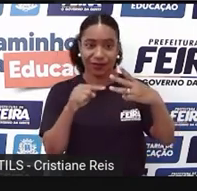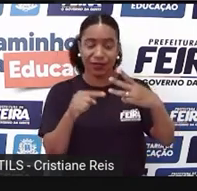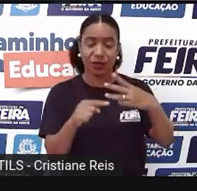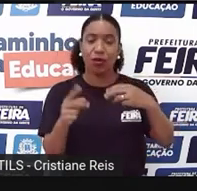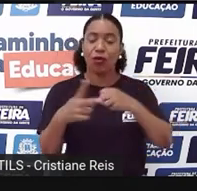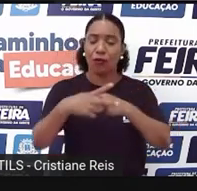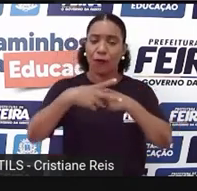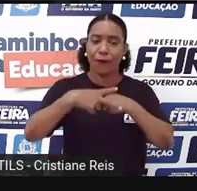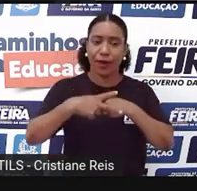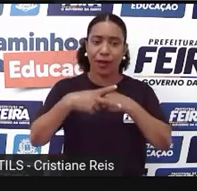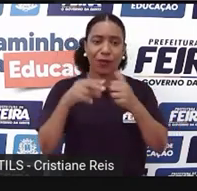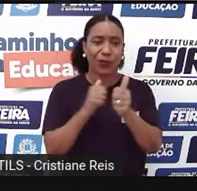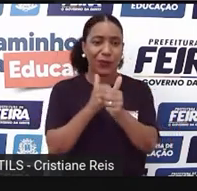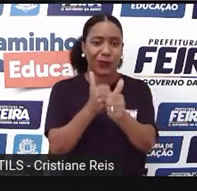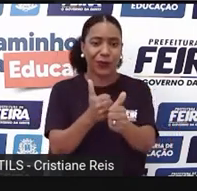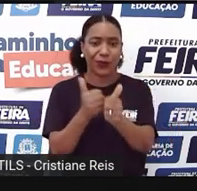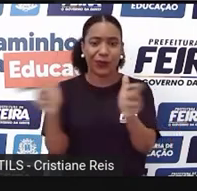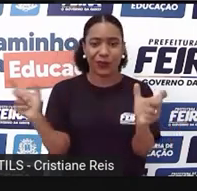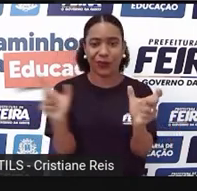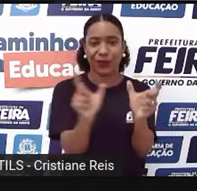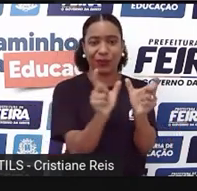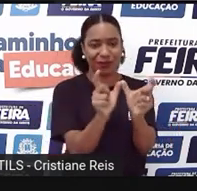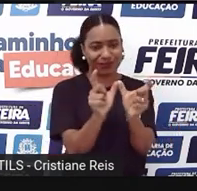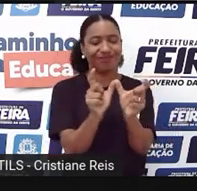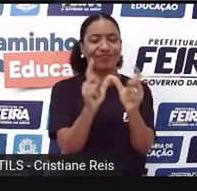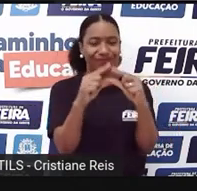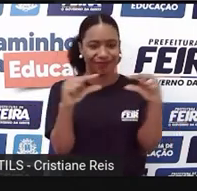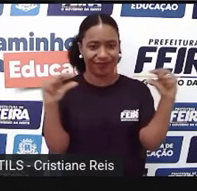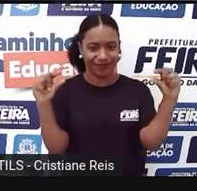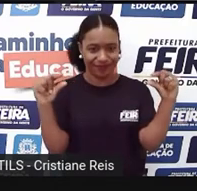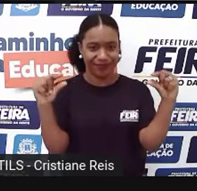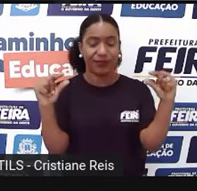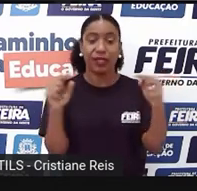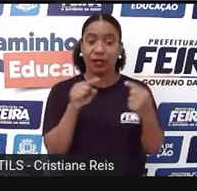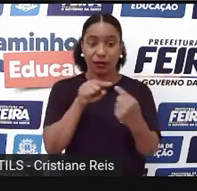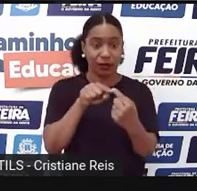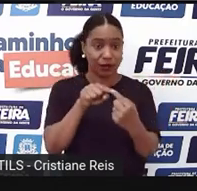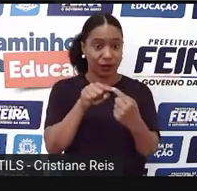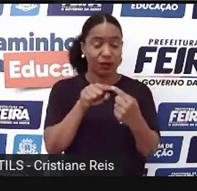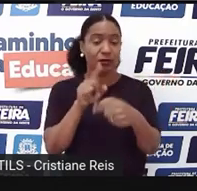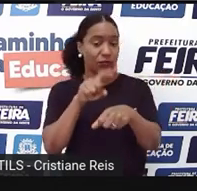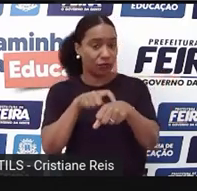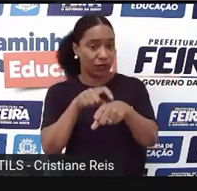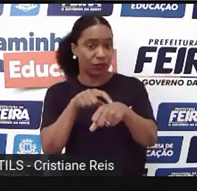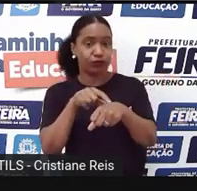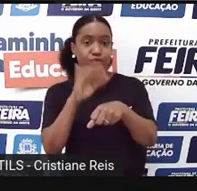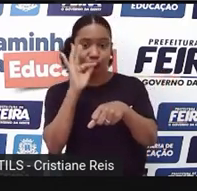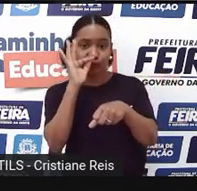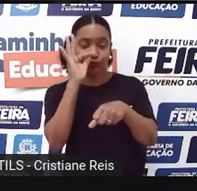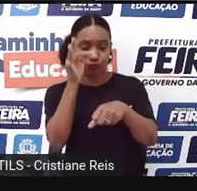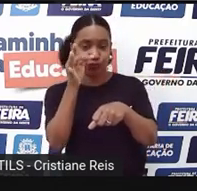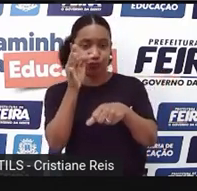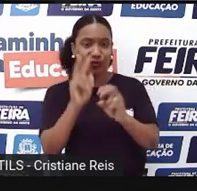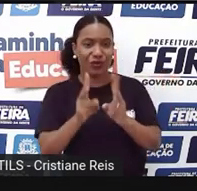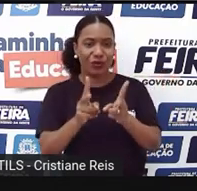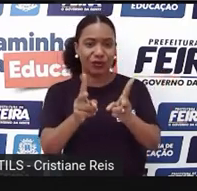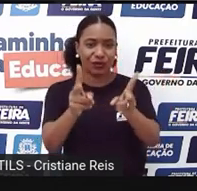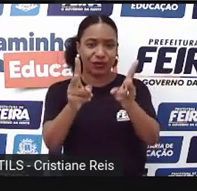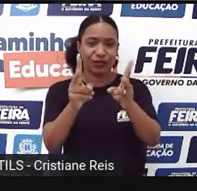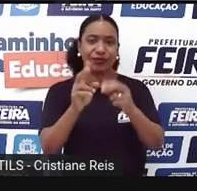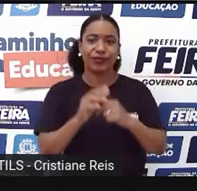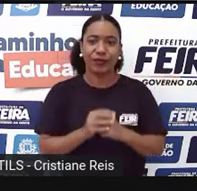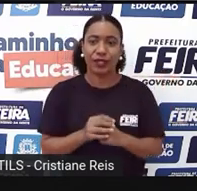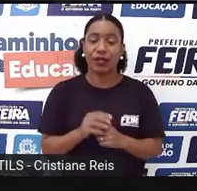auxiliares Que nós utilizamos Para compor Este tempo verbal Will para perguntas Will